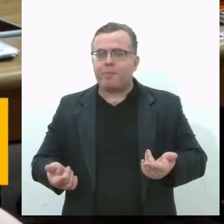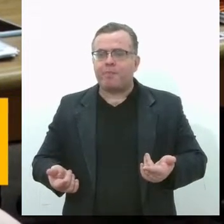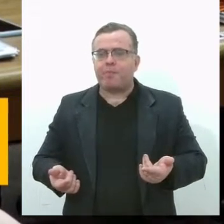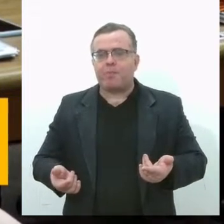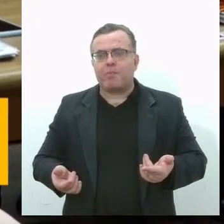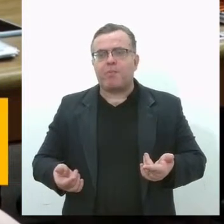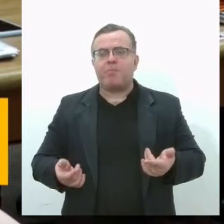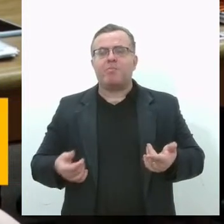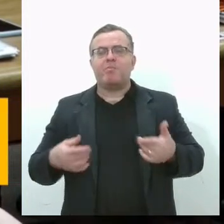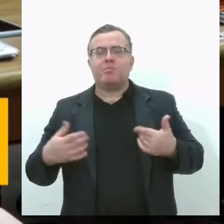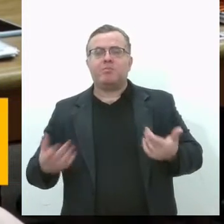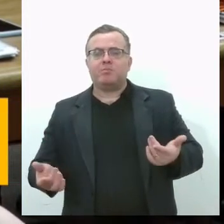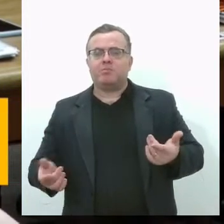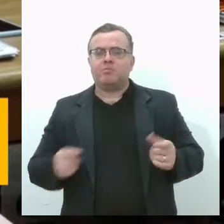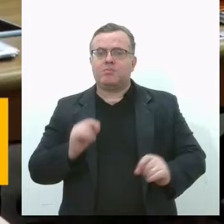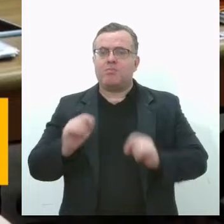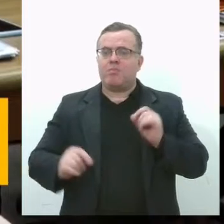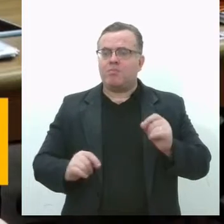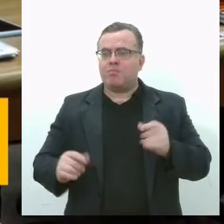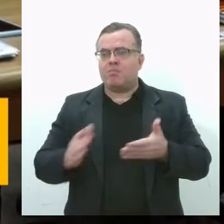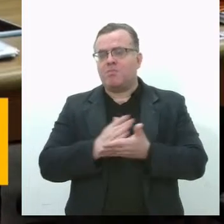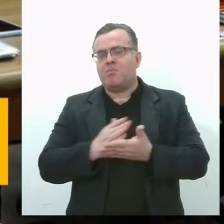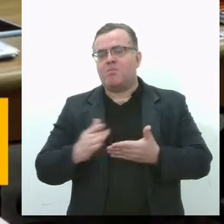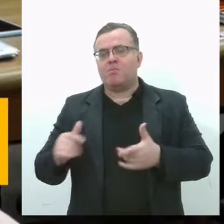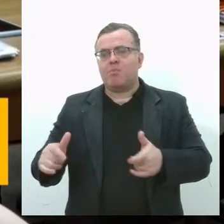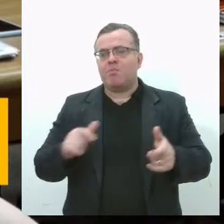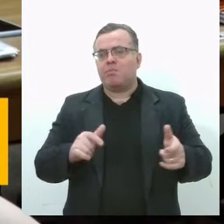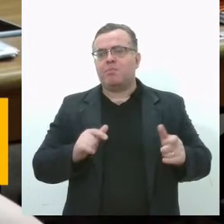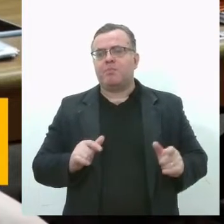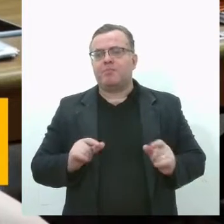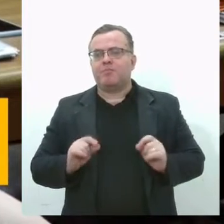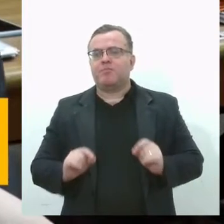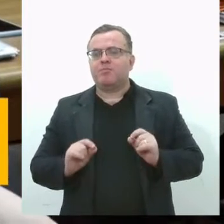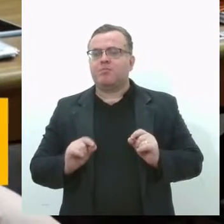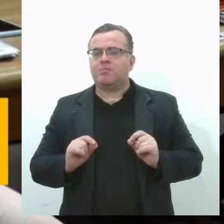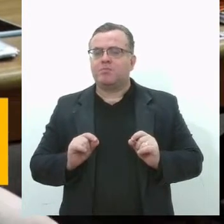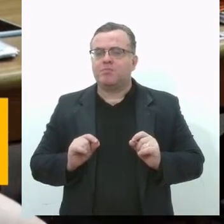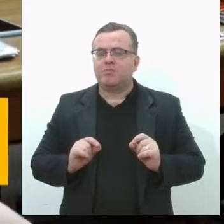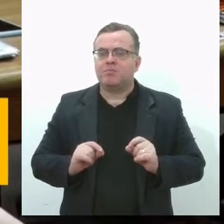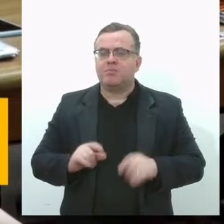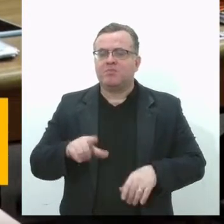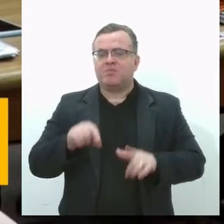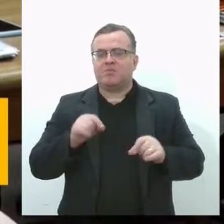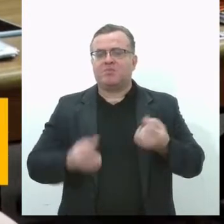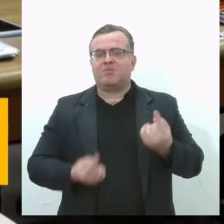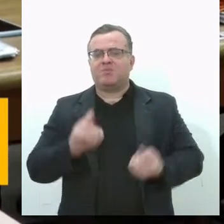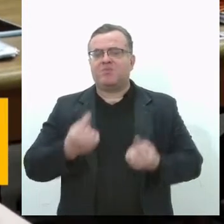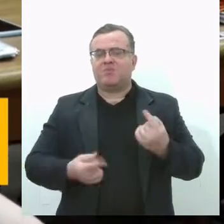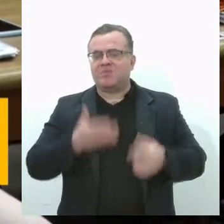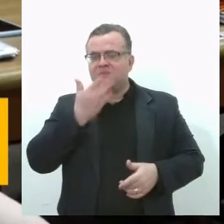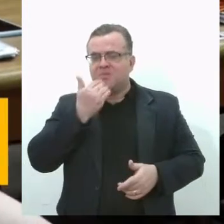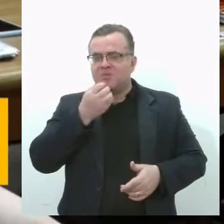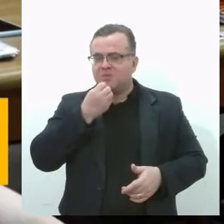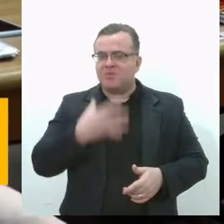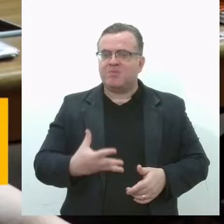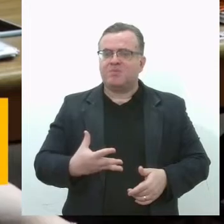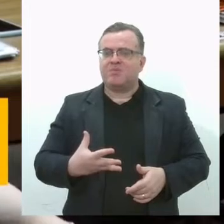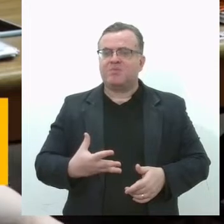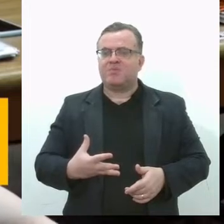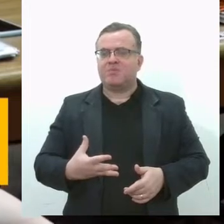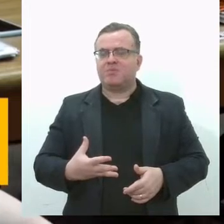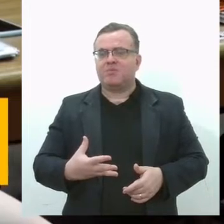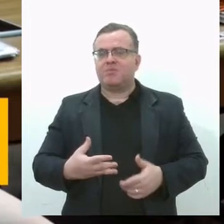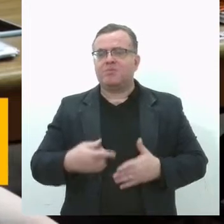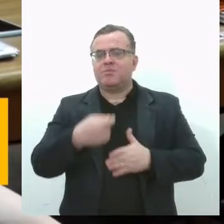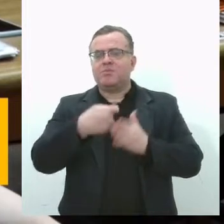entre determinadas estruturas, por exemplo, por alternativas alimentares. E nós colocamos na lei o